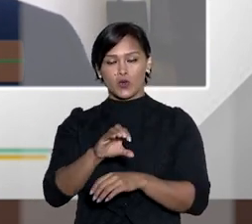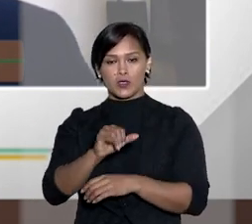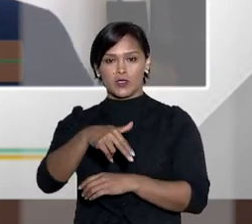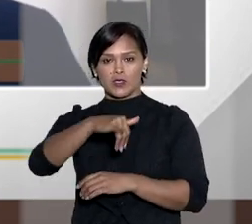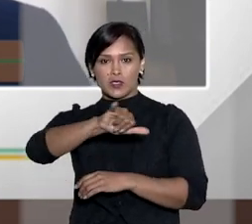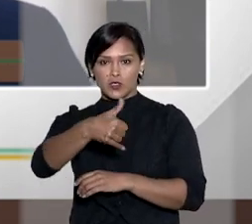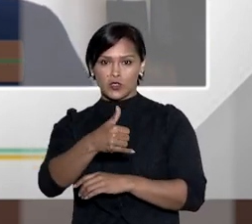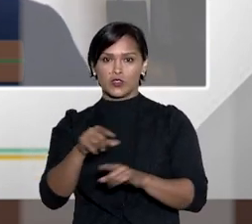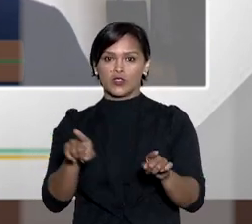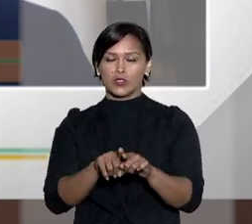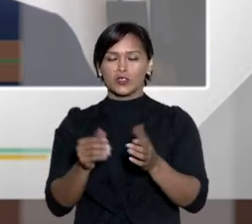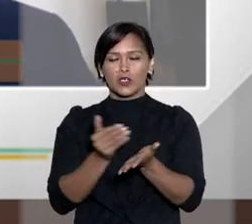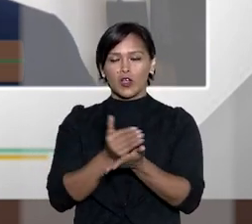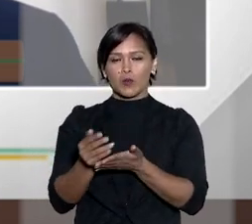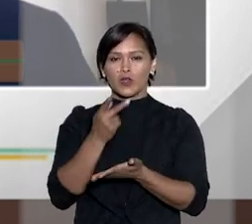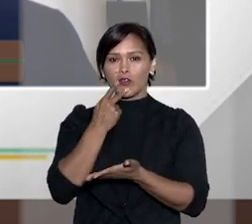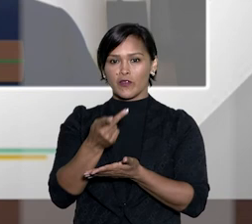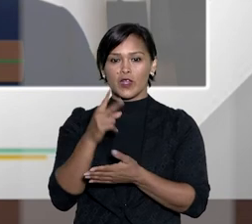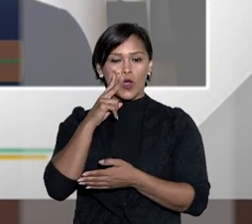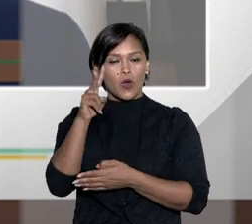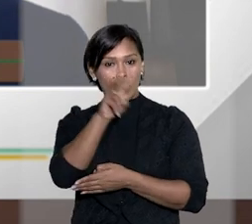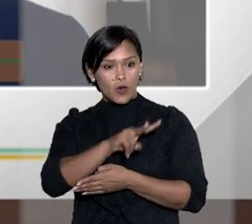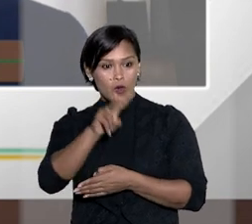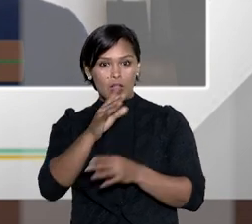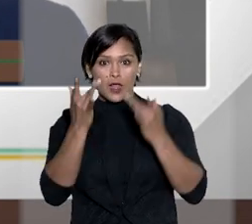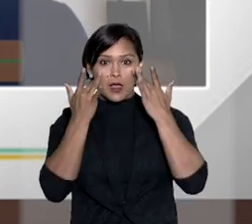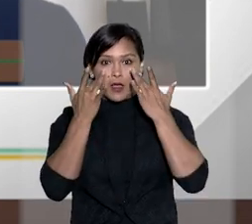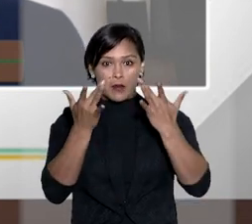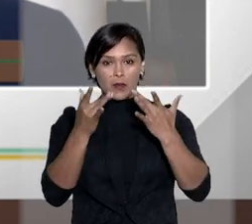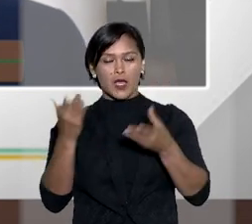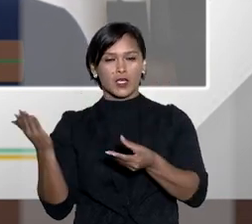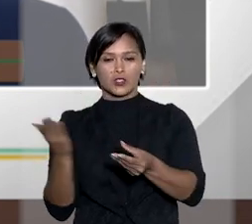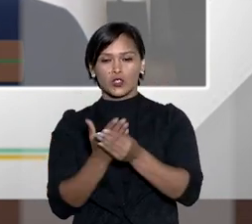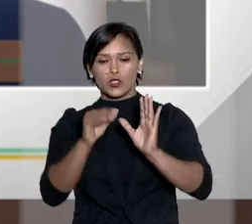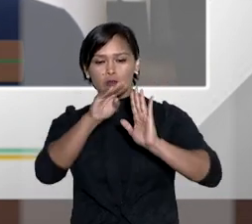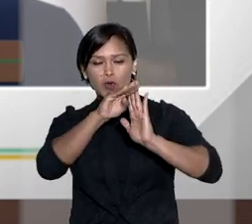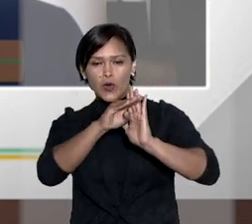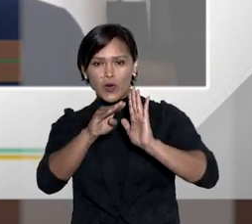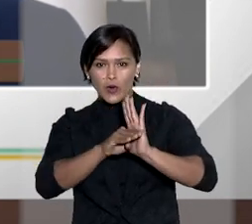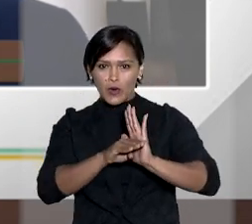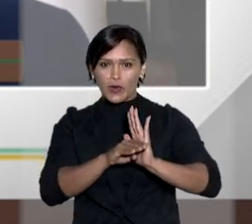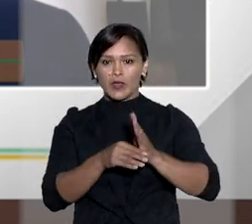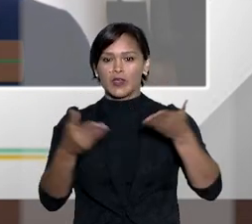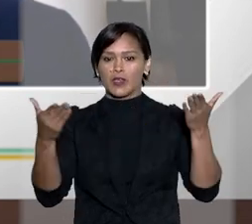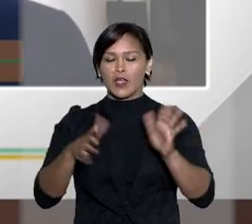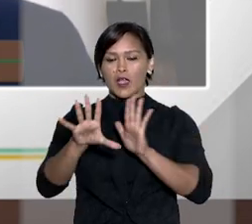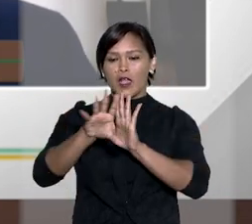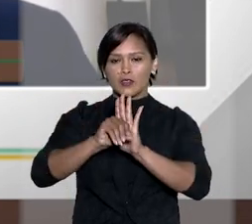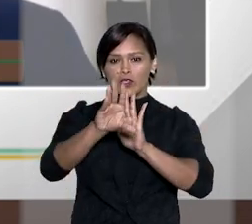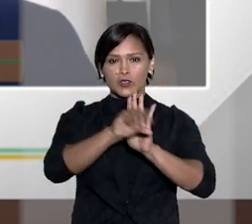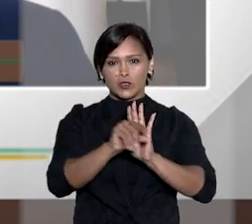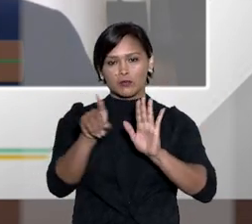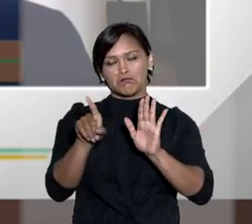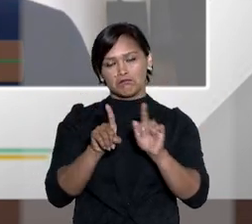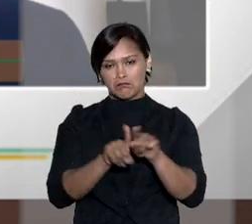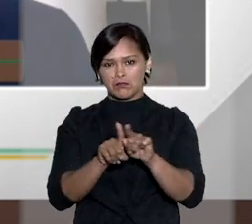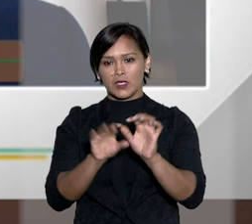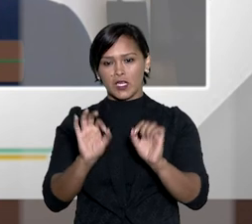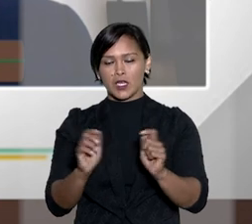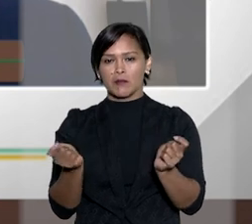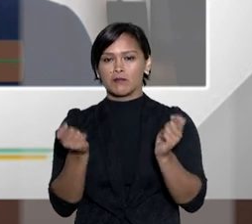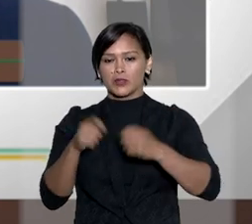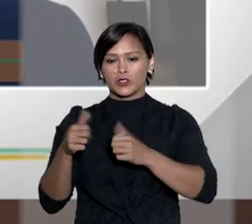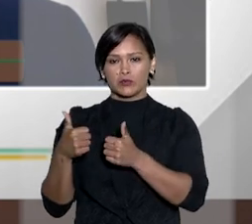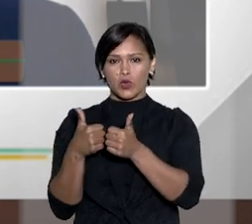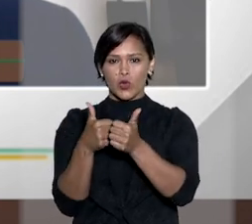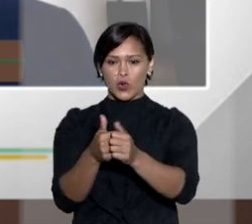tratamos isso nesse encontro no conselho federal e foi como eu disse no início ter um olhar mais atento às ações que estão sendo